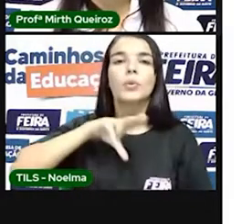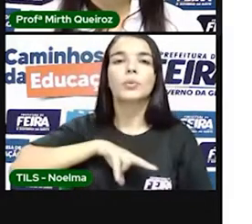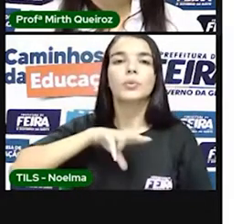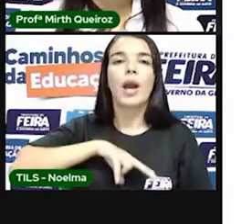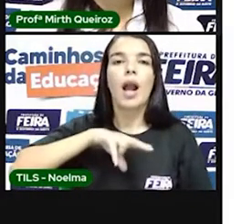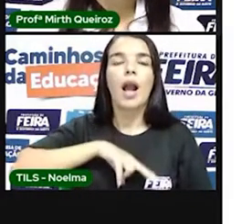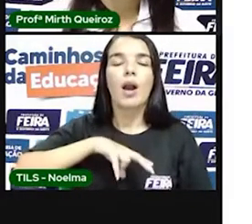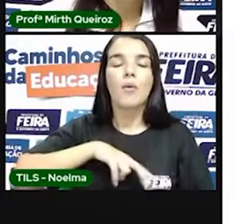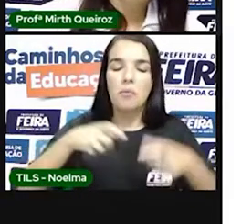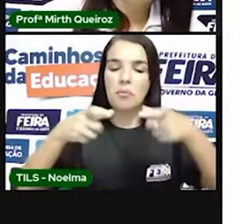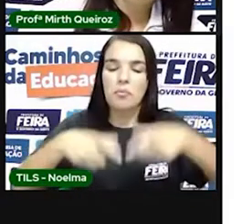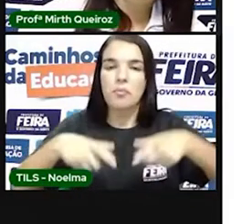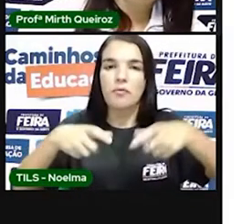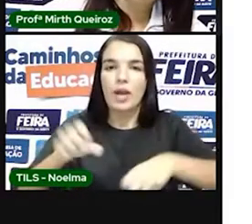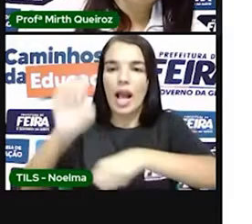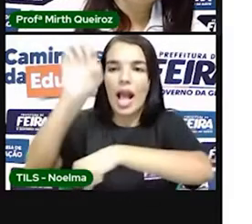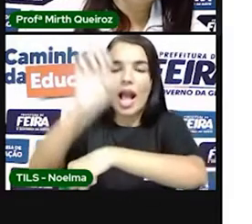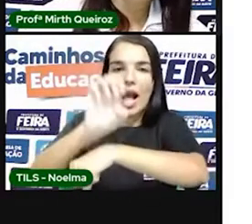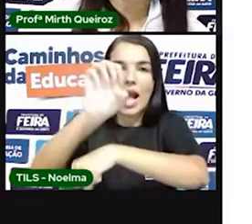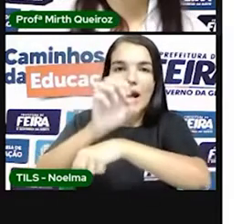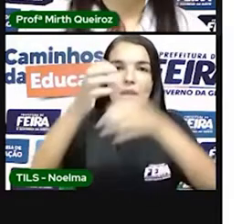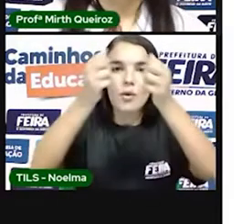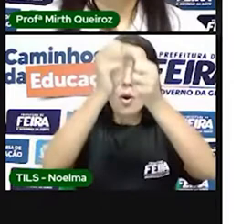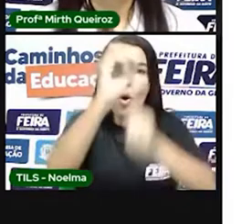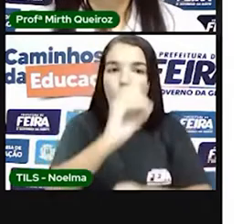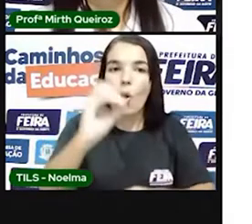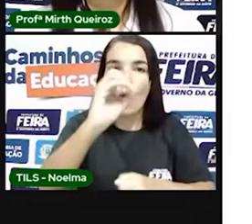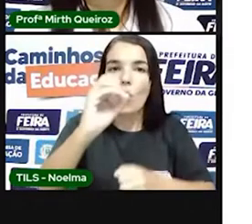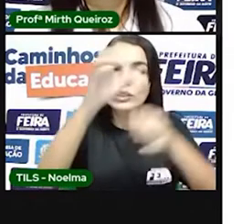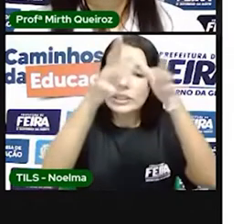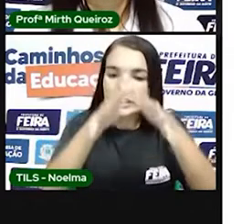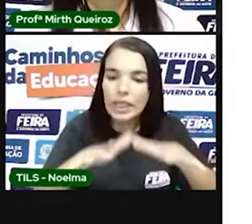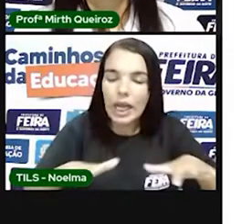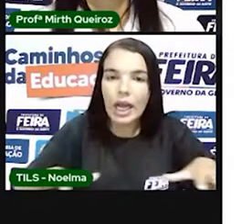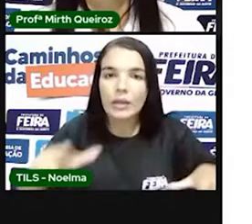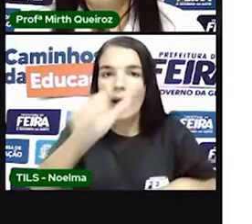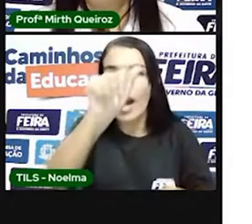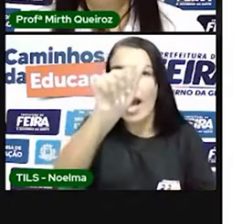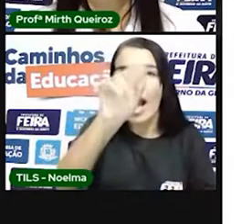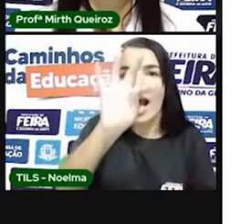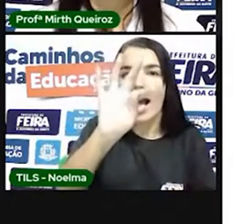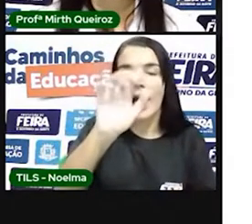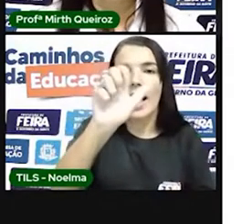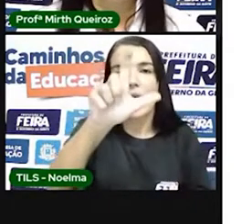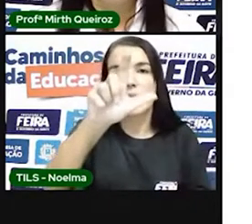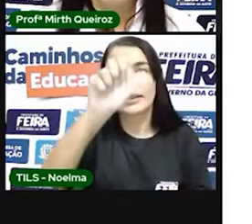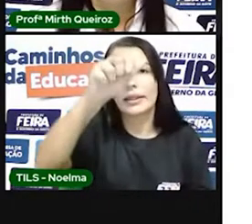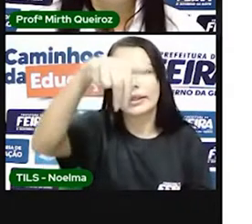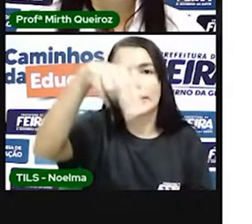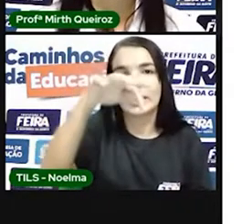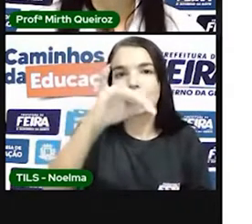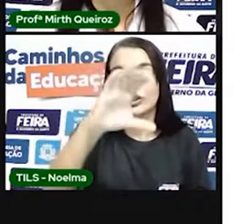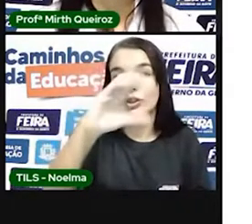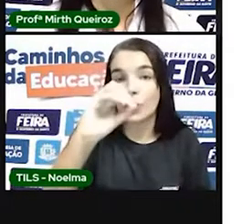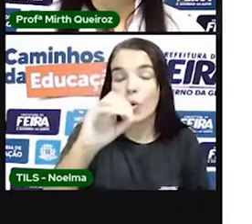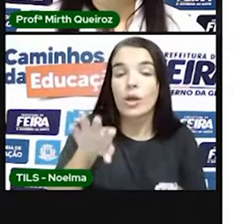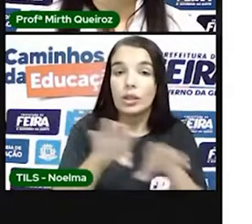oceano Atlântico e também do mar Mediterrâneo, né?